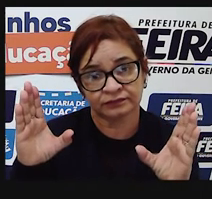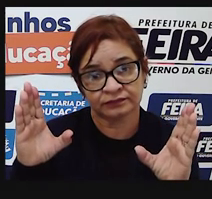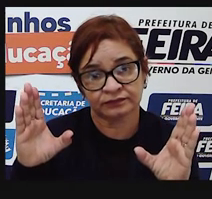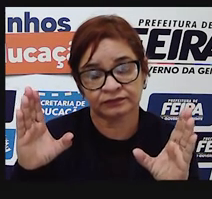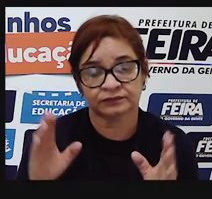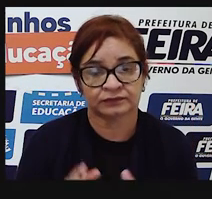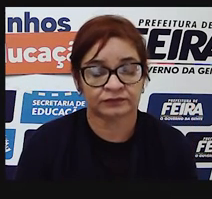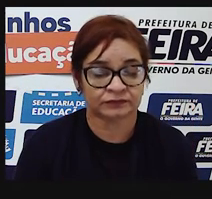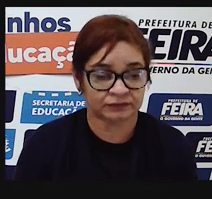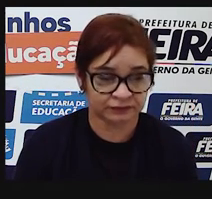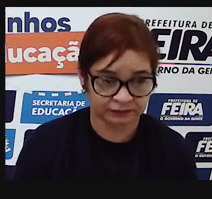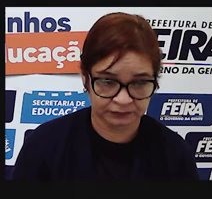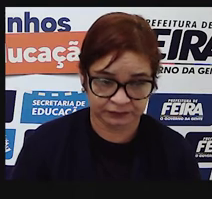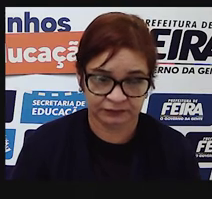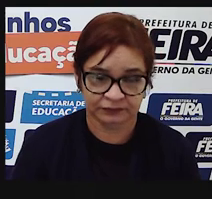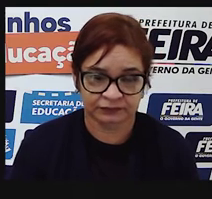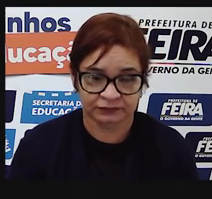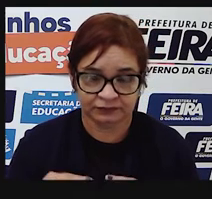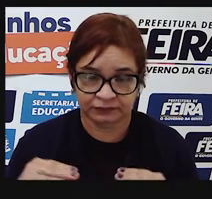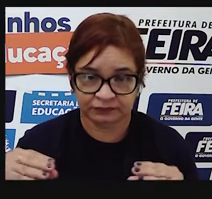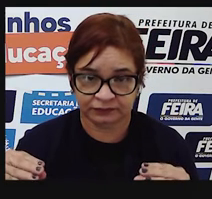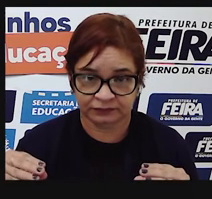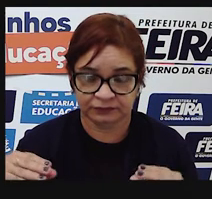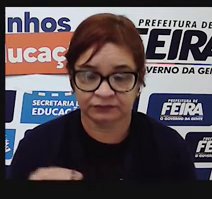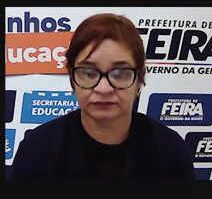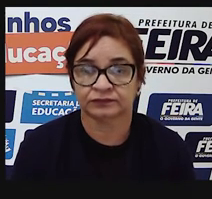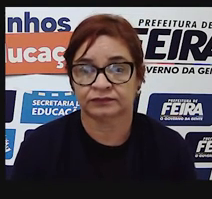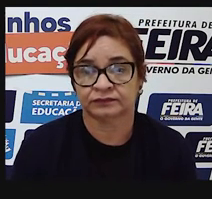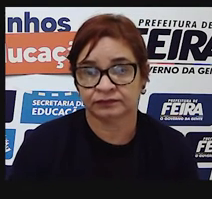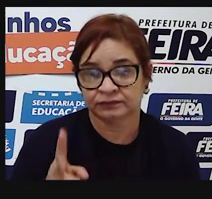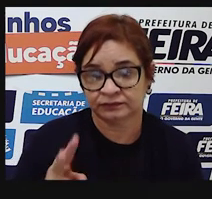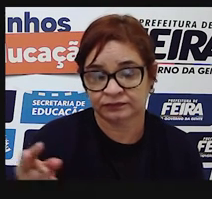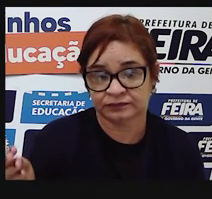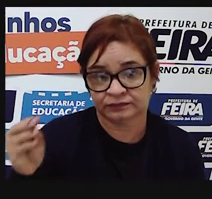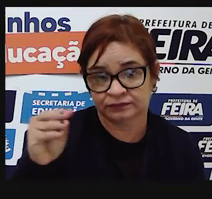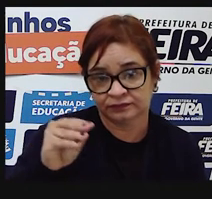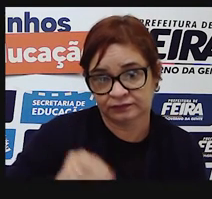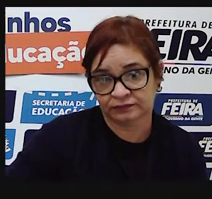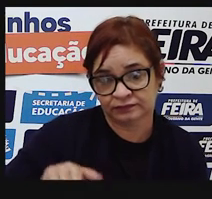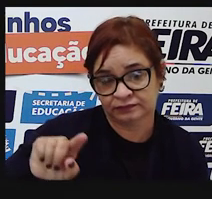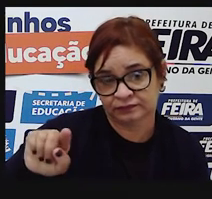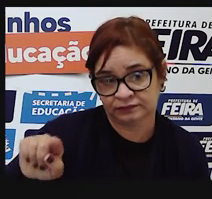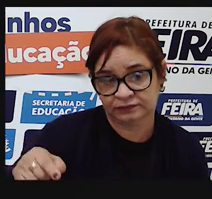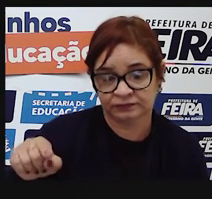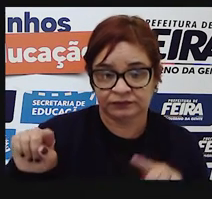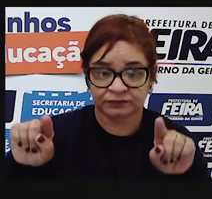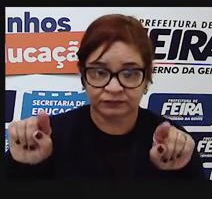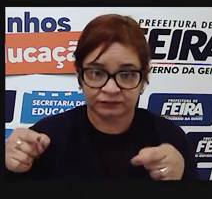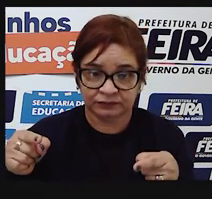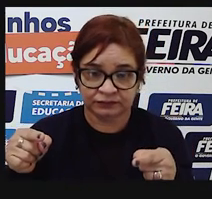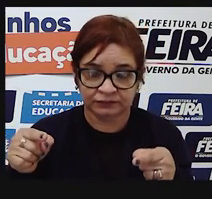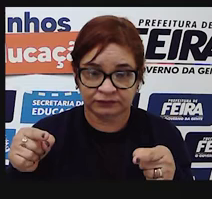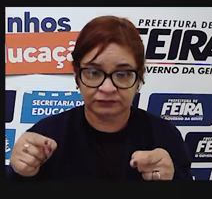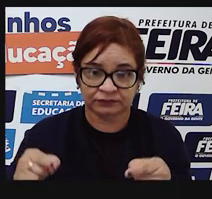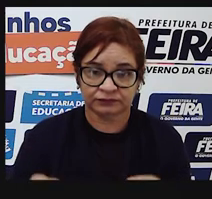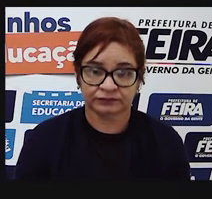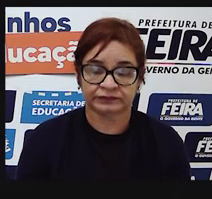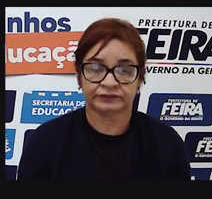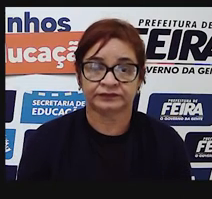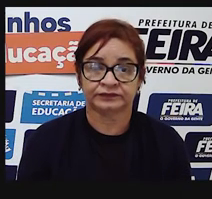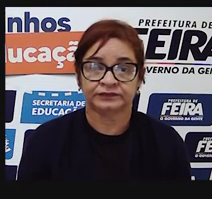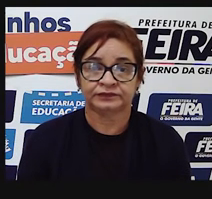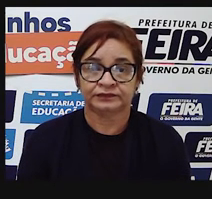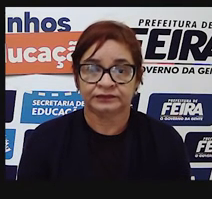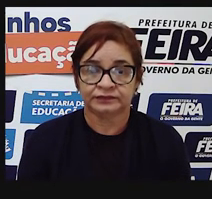aposto. Esse aposto, ele sempre virá entre vírgulas. Ok? A vírgula, você já vai saber,